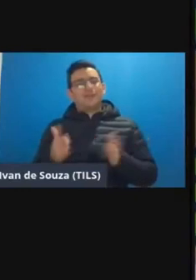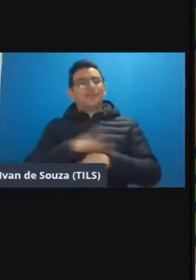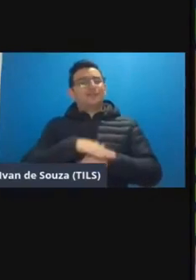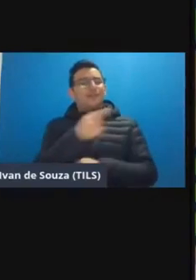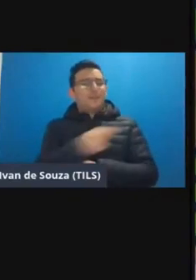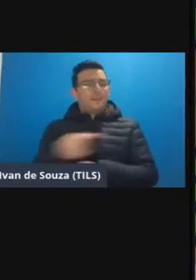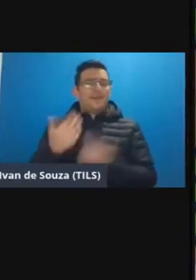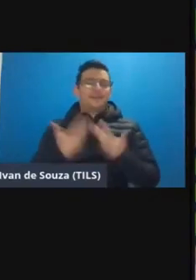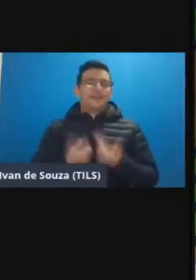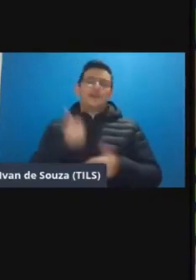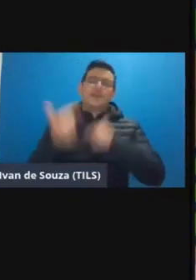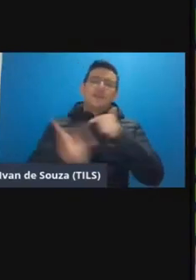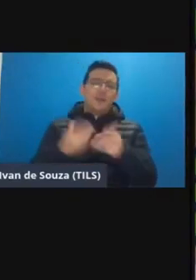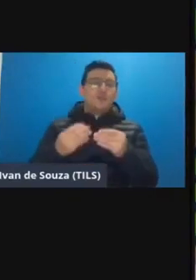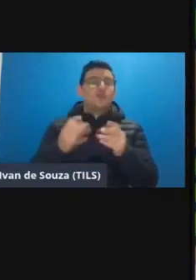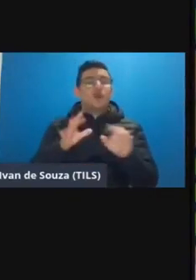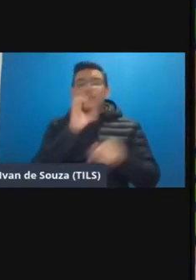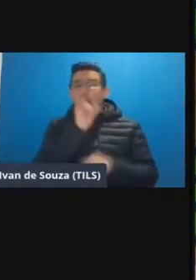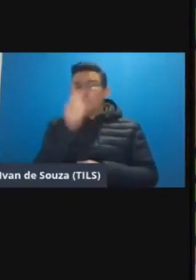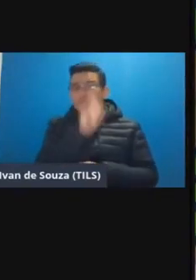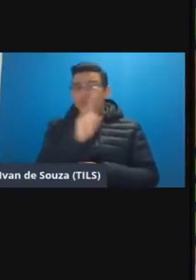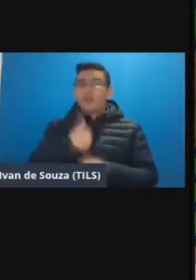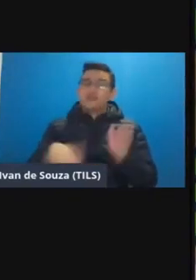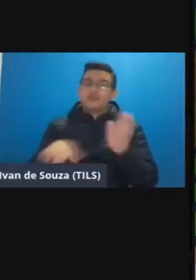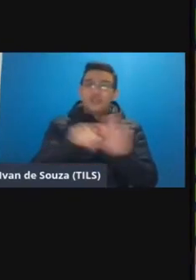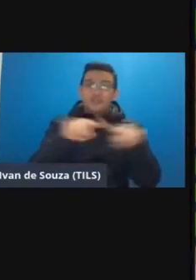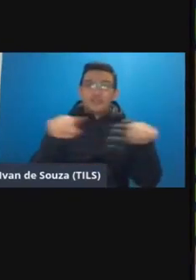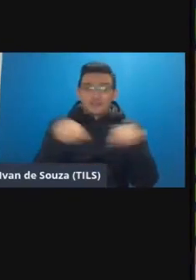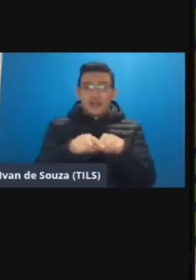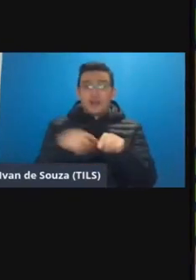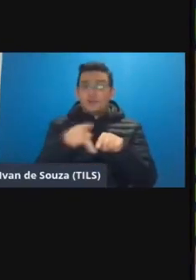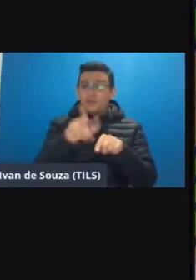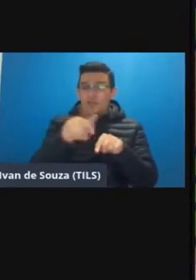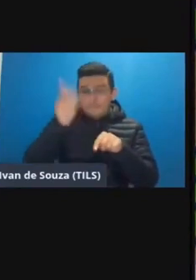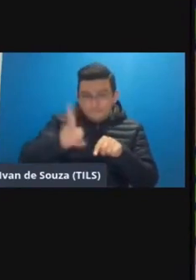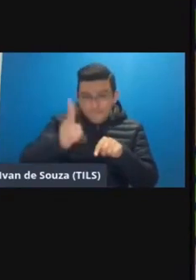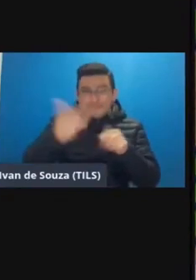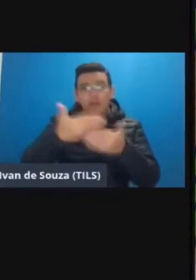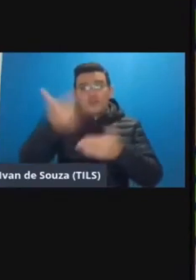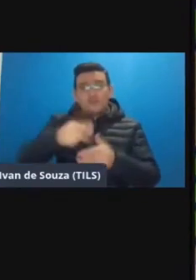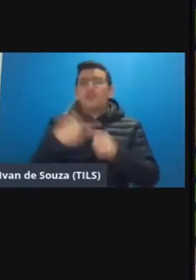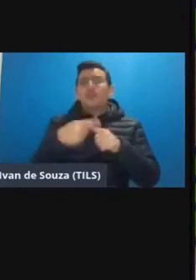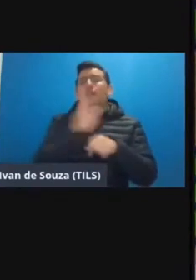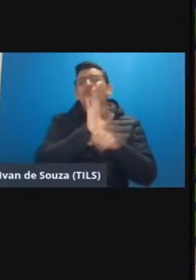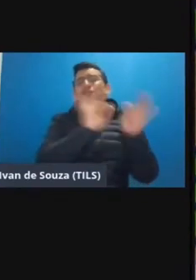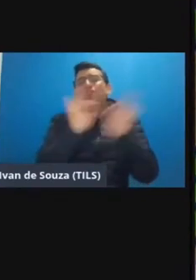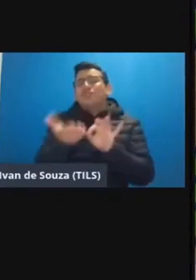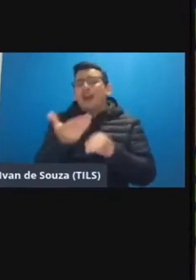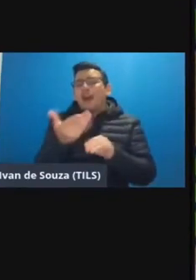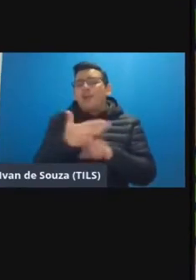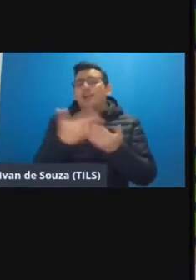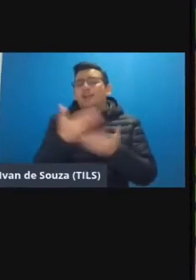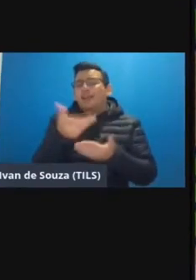puxado trabalho muito só tem o final de semana e aí quando eu chego na sala professor vai dar a mesma aula de novo porque que eu vou ver o vídeo aula dele né